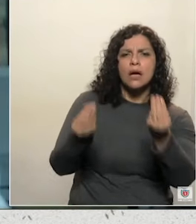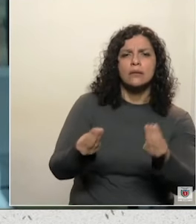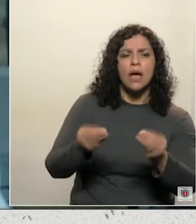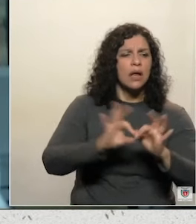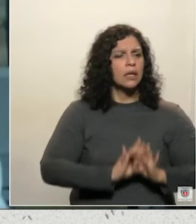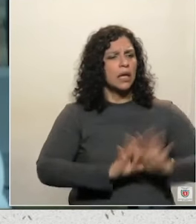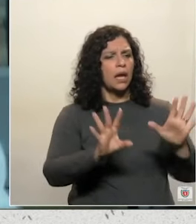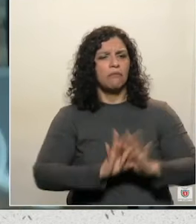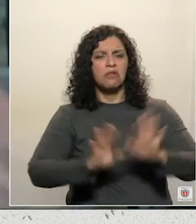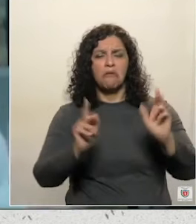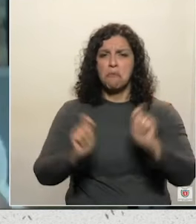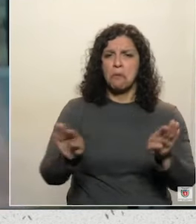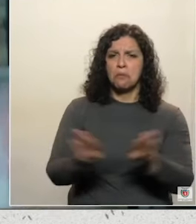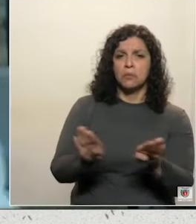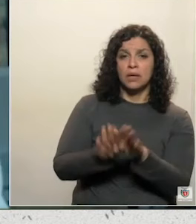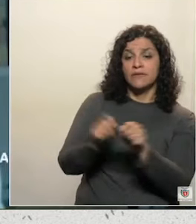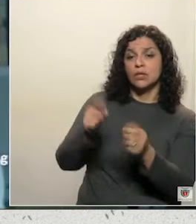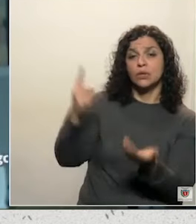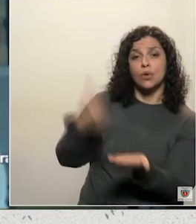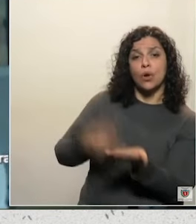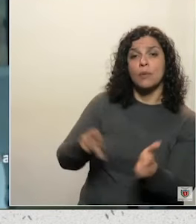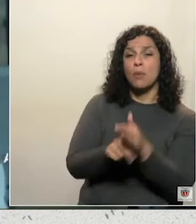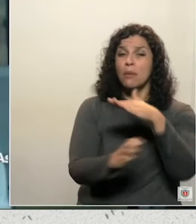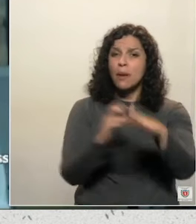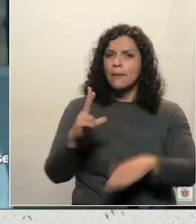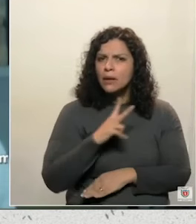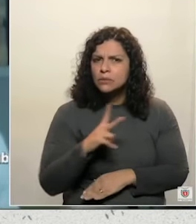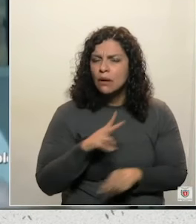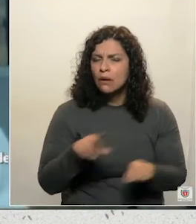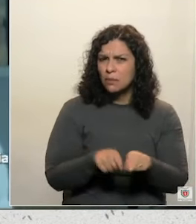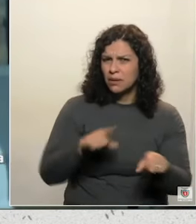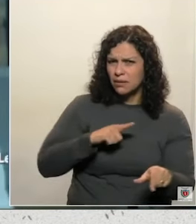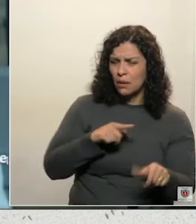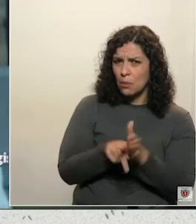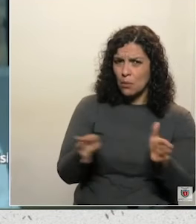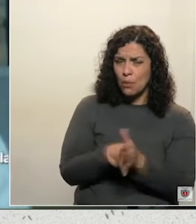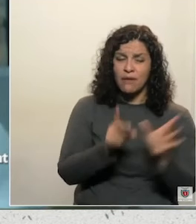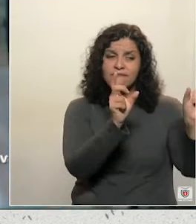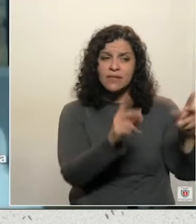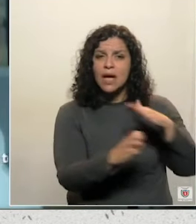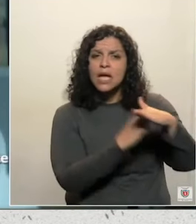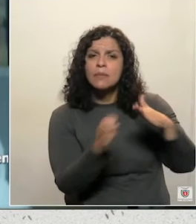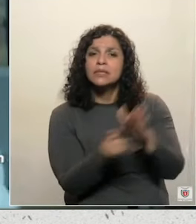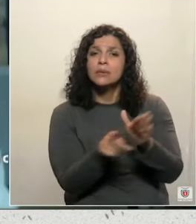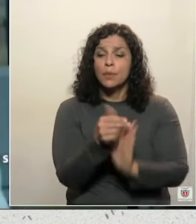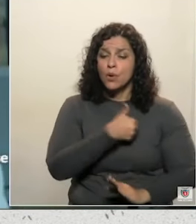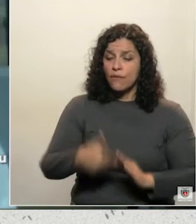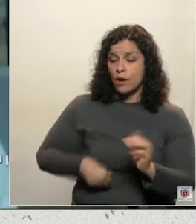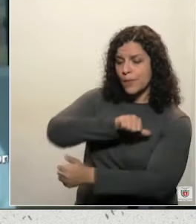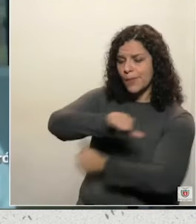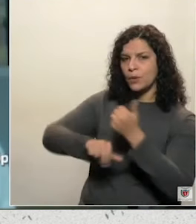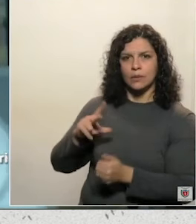de celebrar compromissos com a iniciativa privada, e de fazer essa desestatização, que atualmente é a